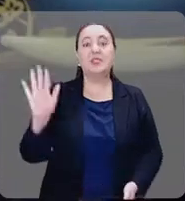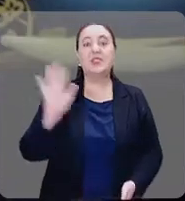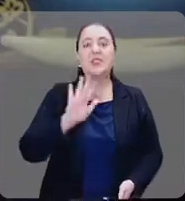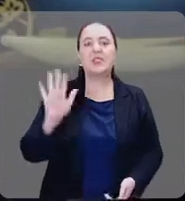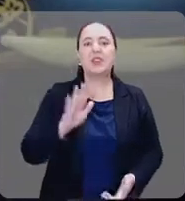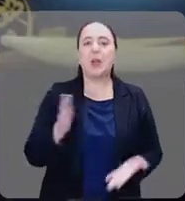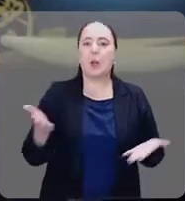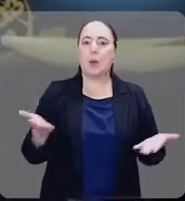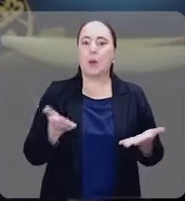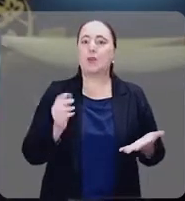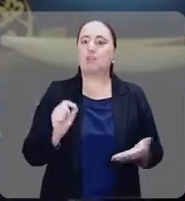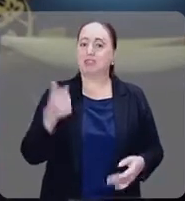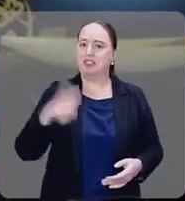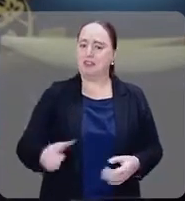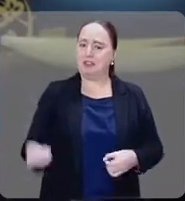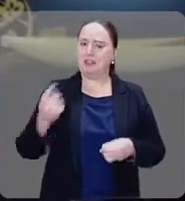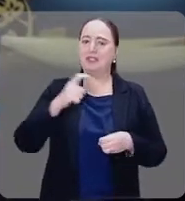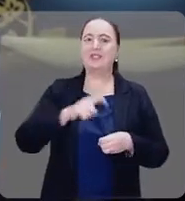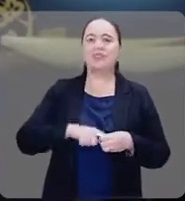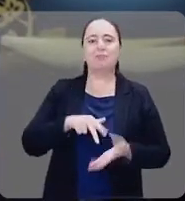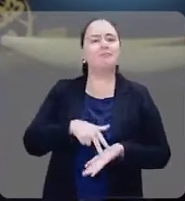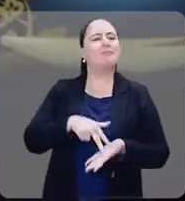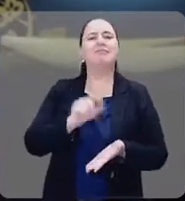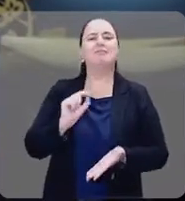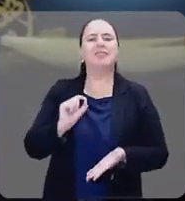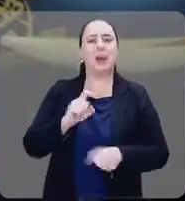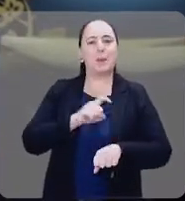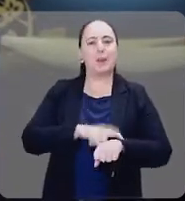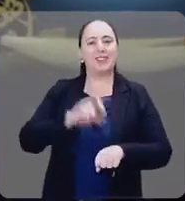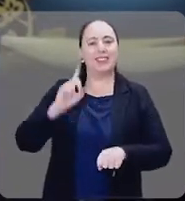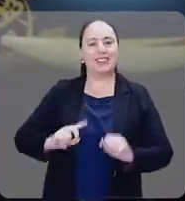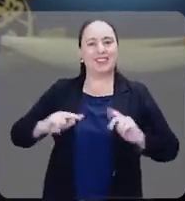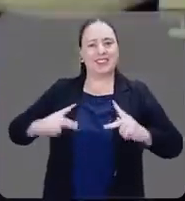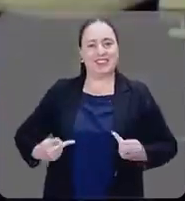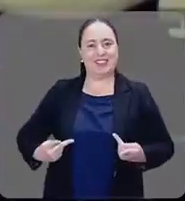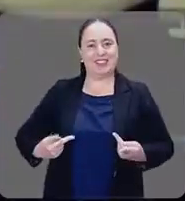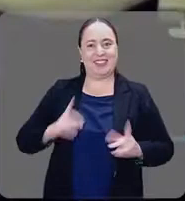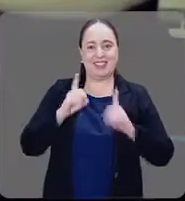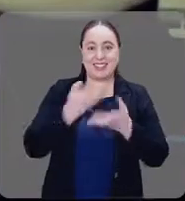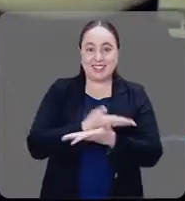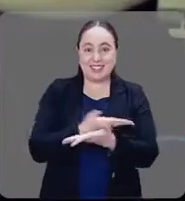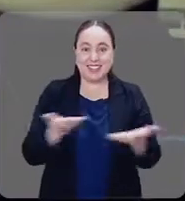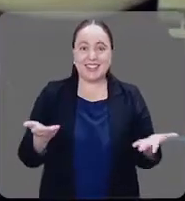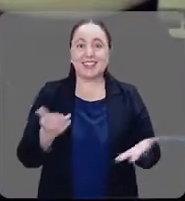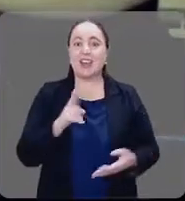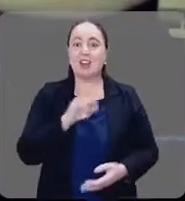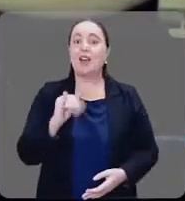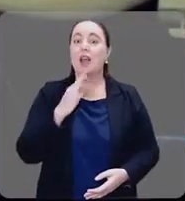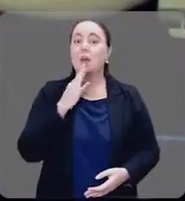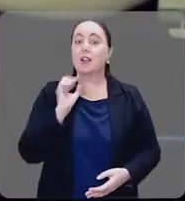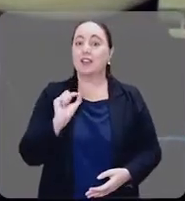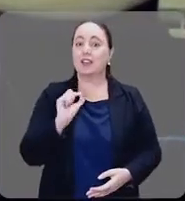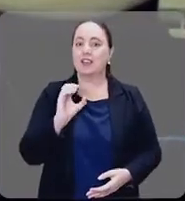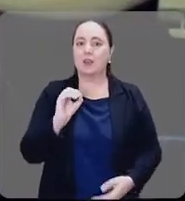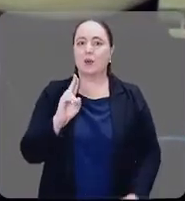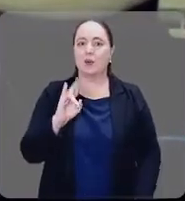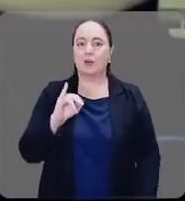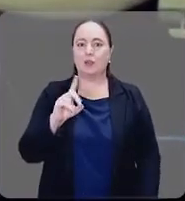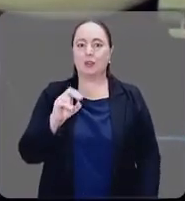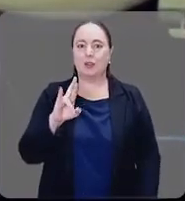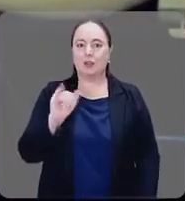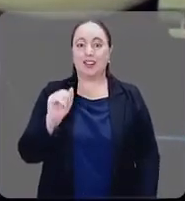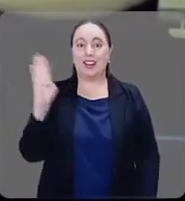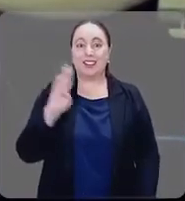Oi gente, aqui outra vez para mais um minuto Direitos Humanos. Hoje você vai conhecer a Ouvidoria Nacional dos